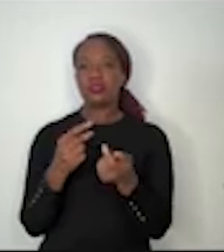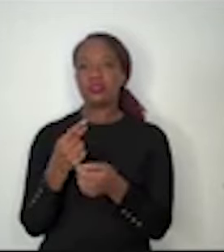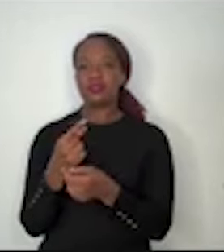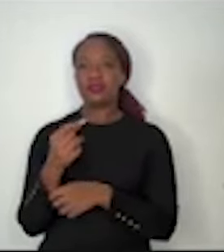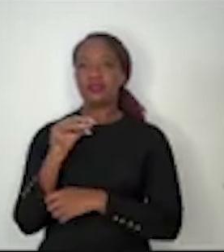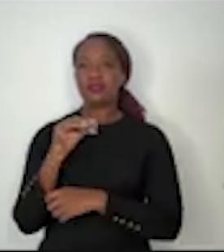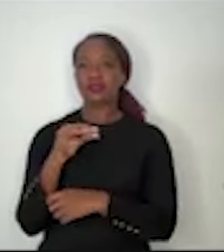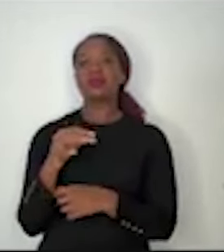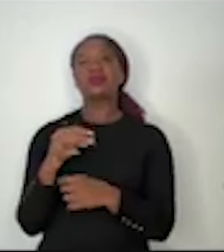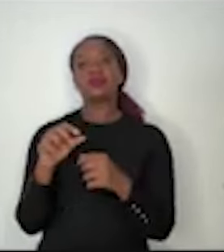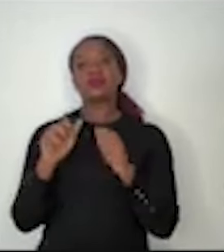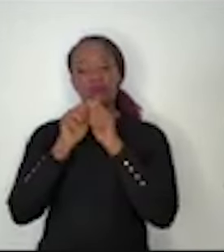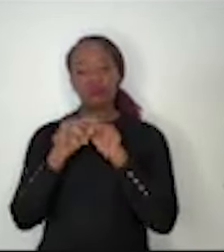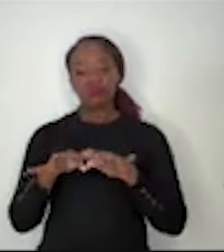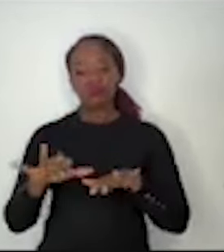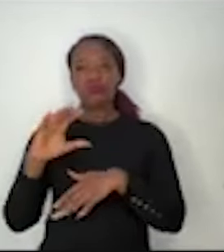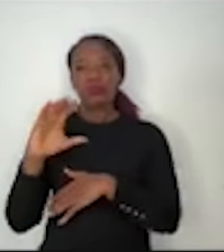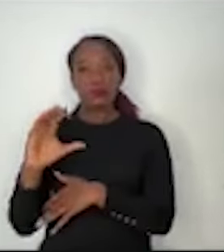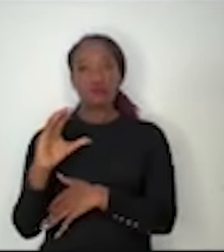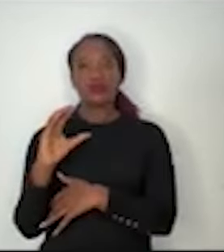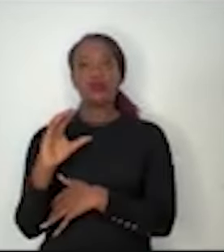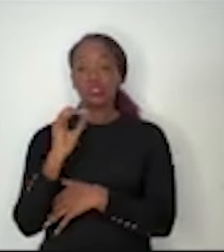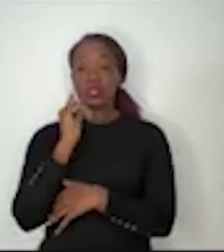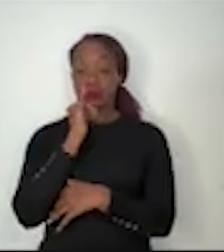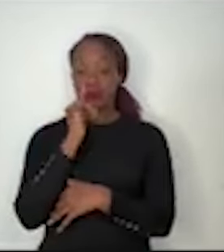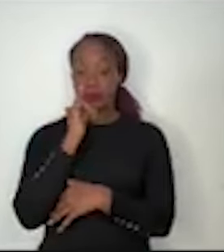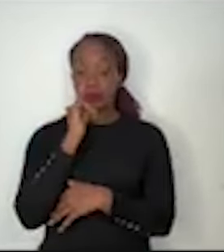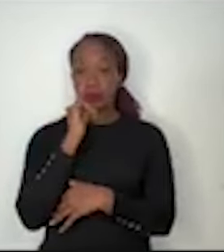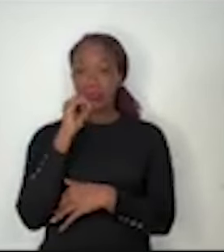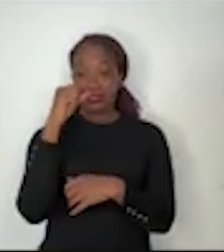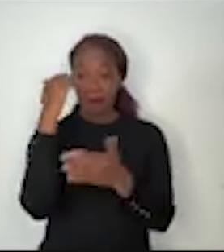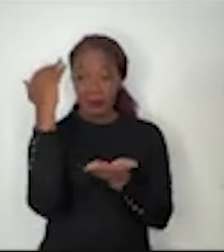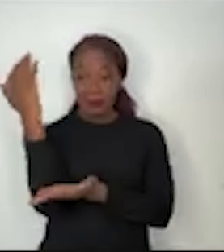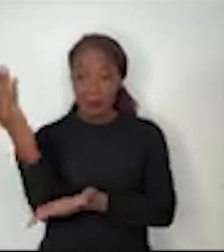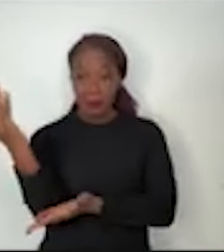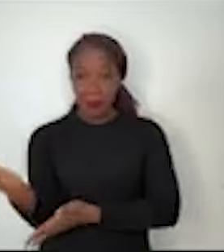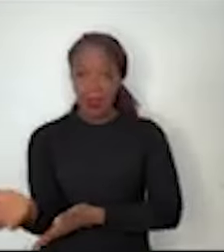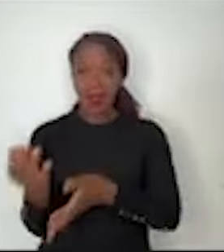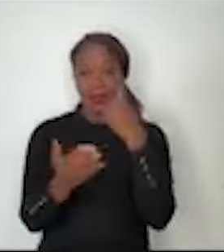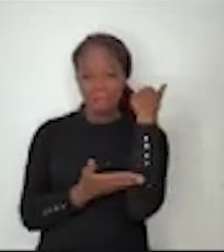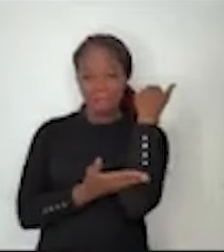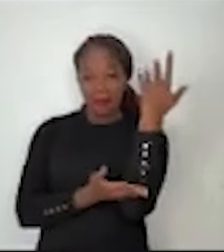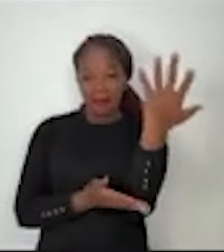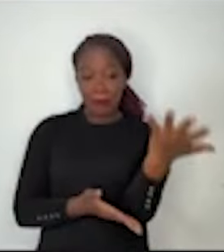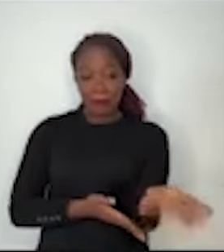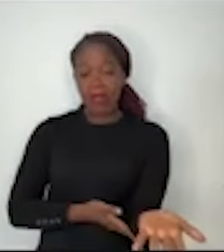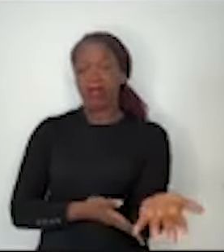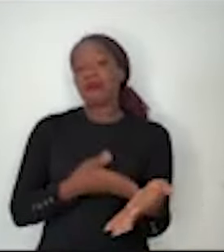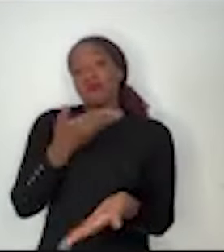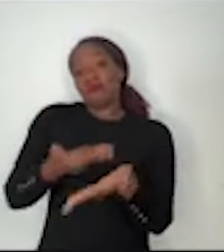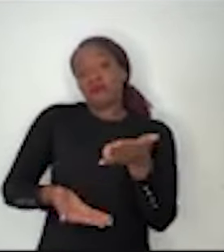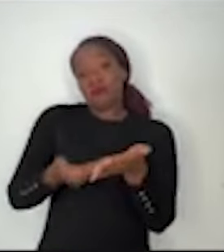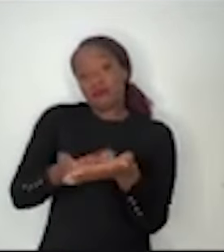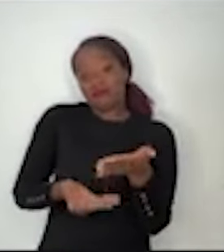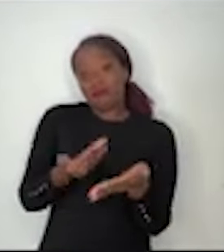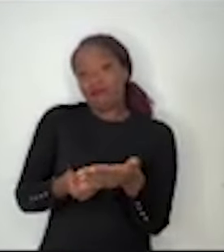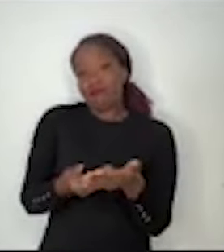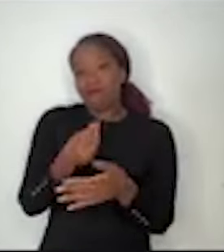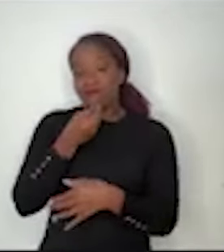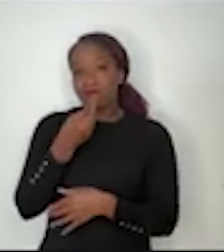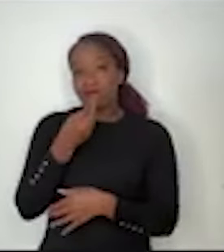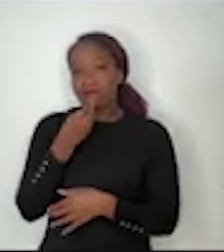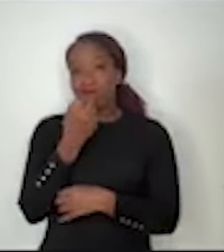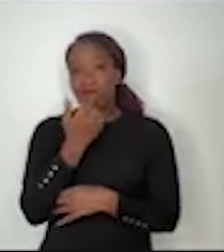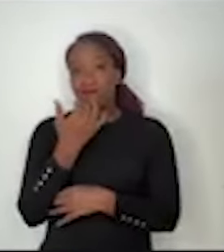na floresta. Quando se derruba a floresta, na verdade, se perde o serviço ambiental que ela prestava e ainda se libera